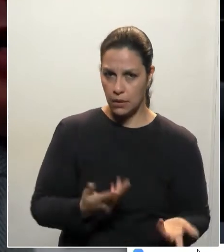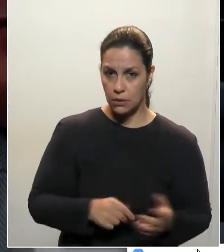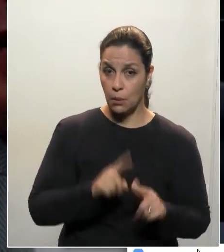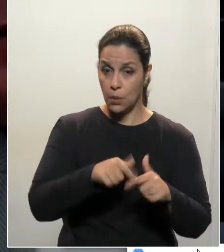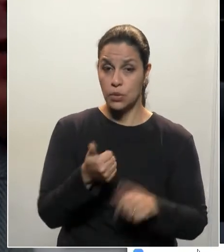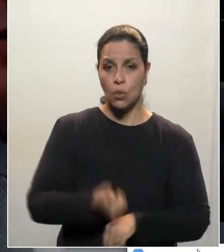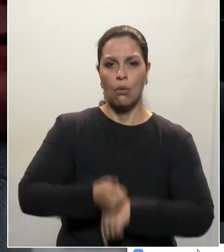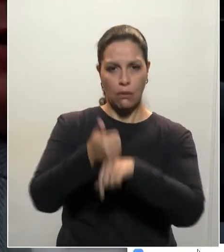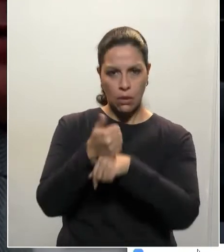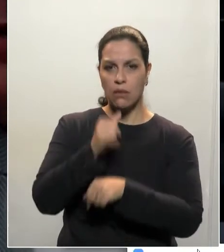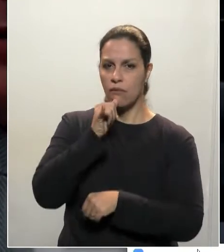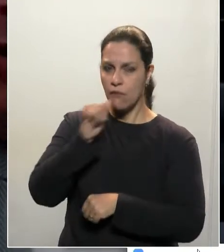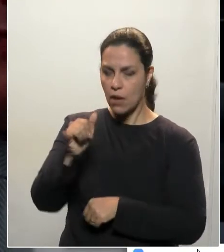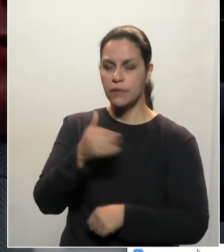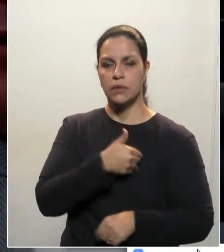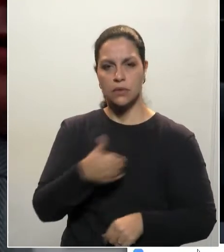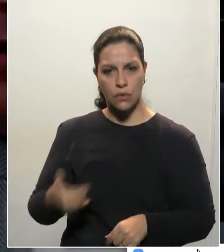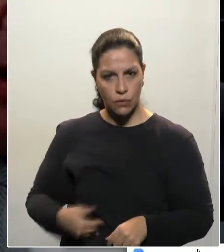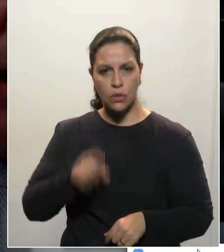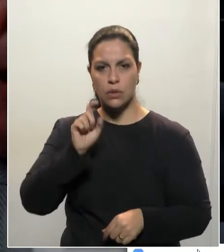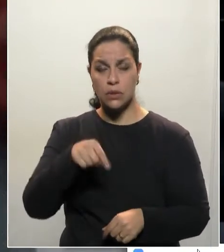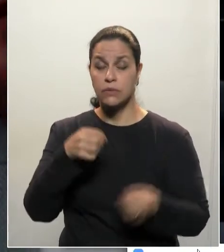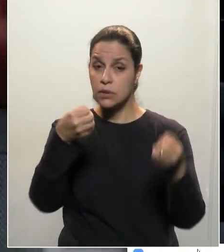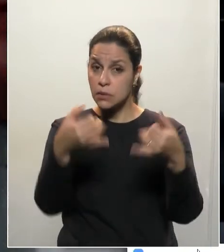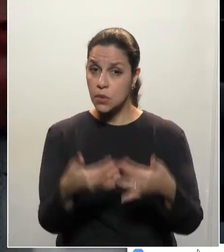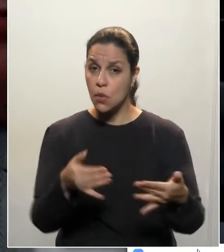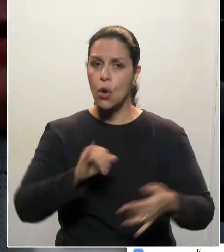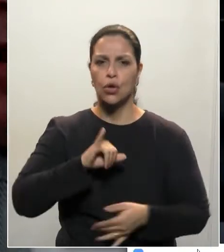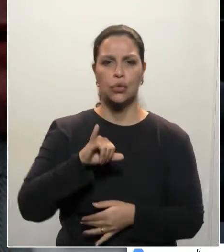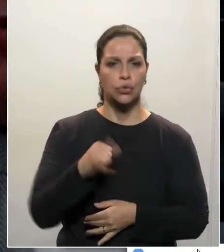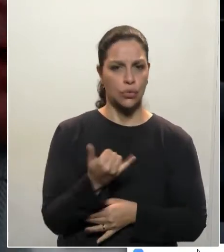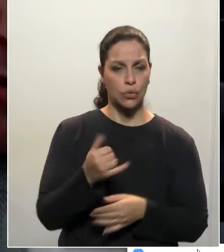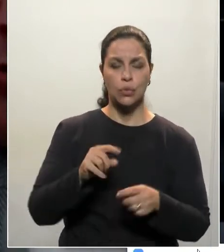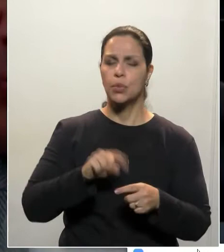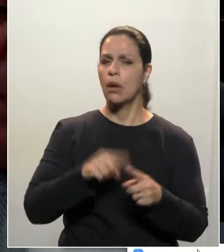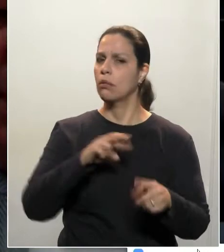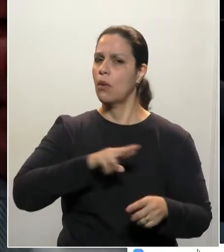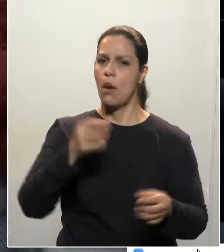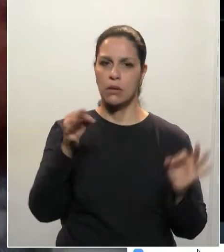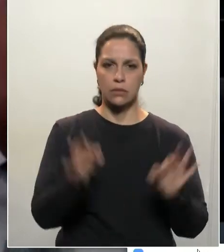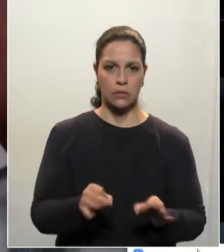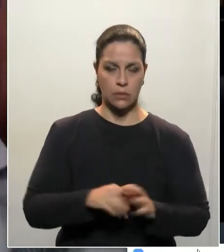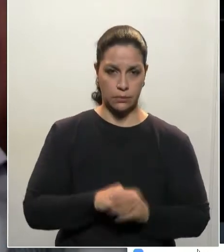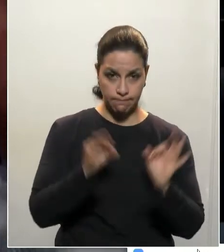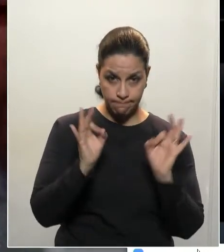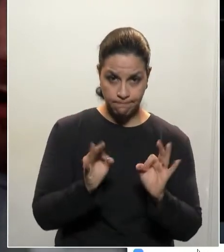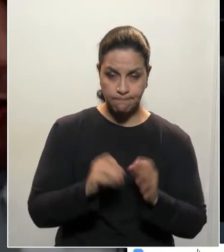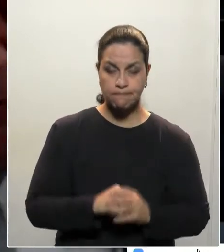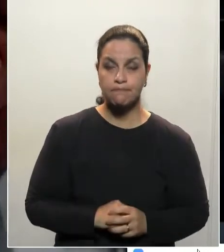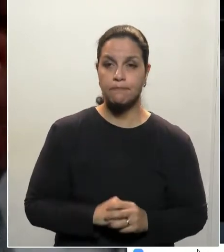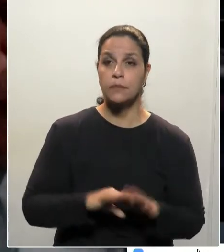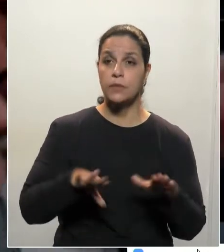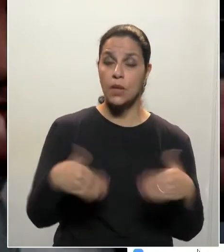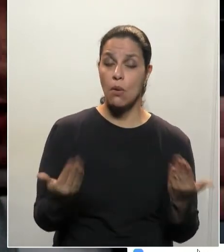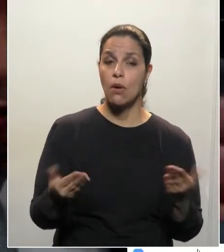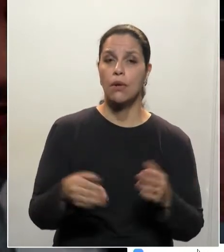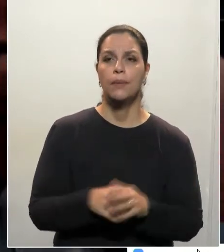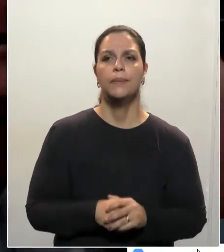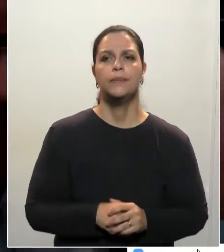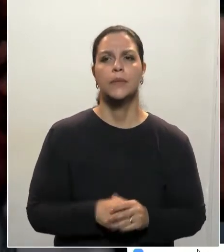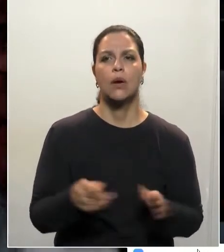liderança vai levar essa questão que foi colocada aqui, porque não é correto. Certo? Bom, dito isso,